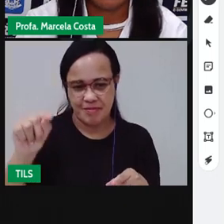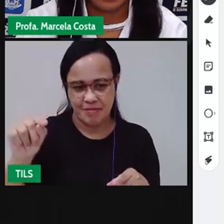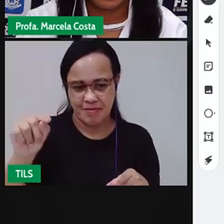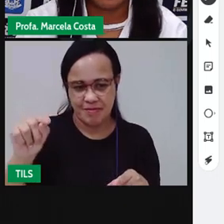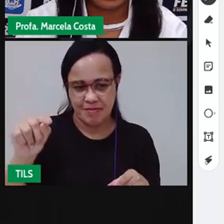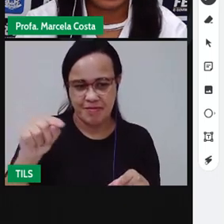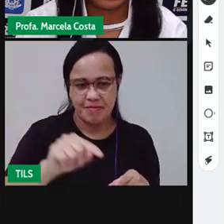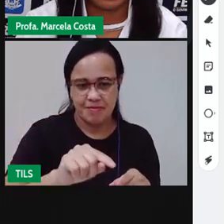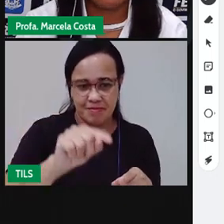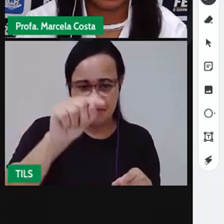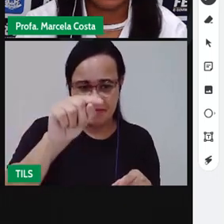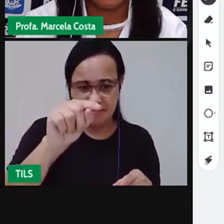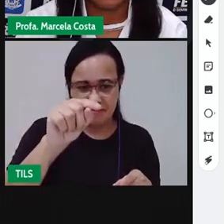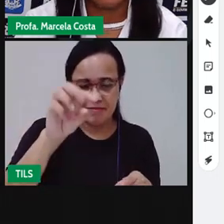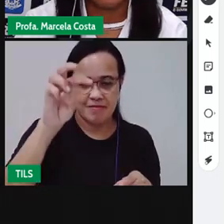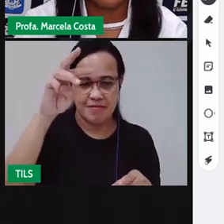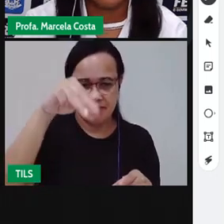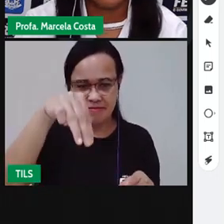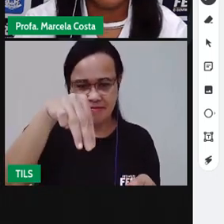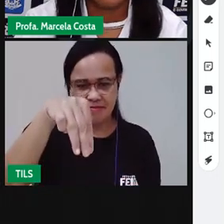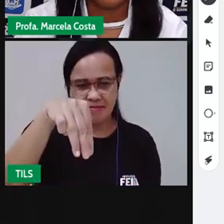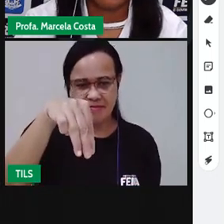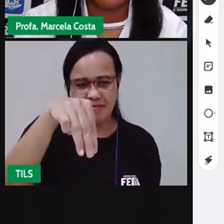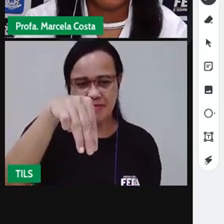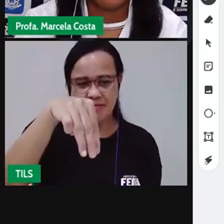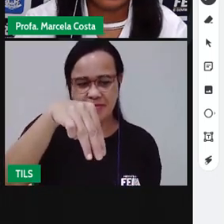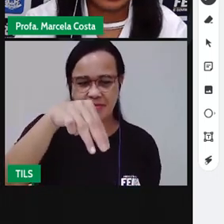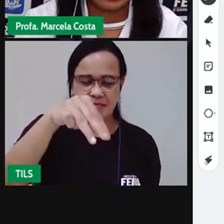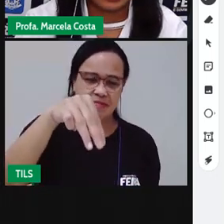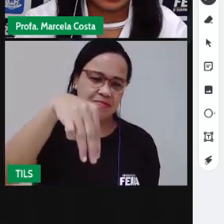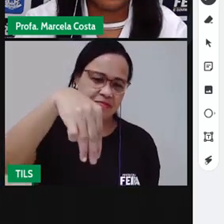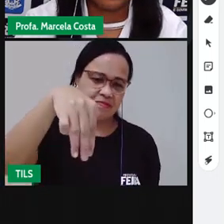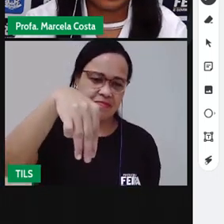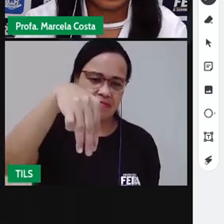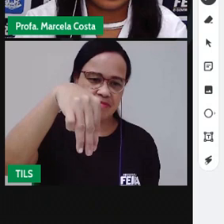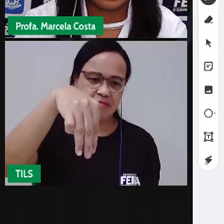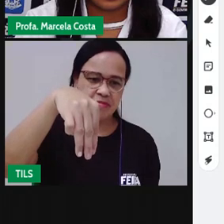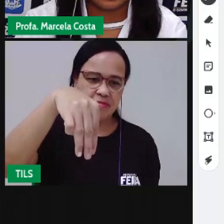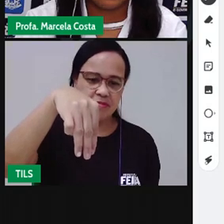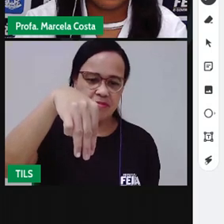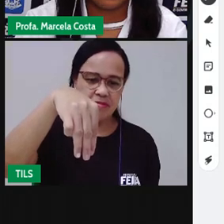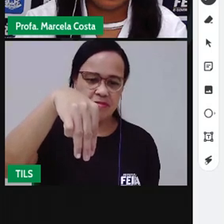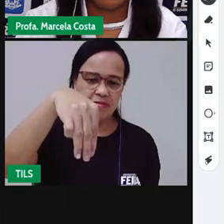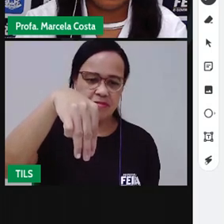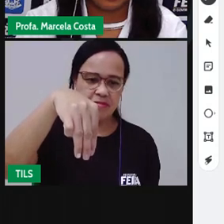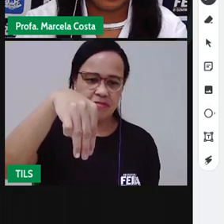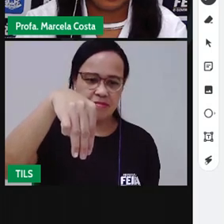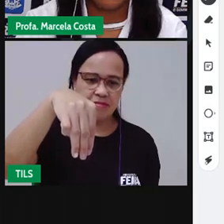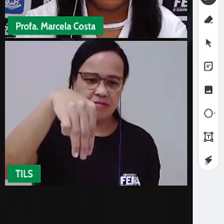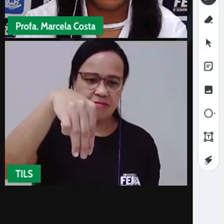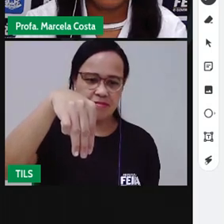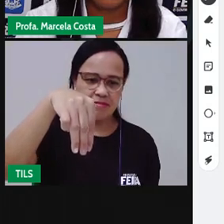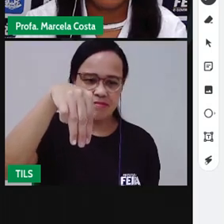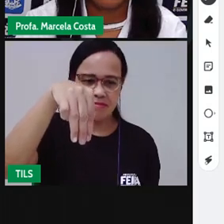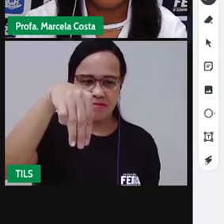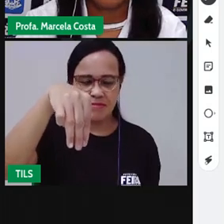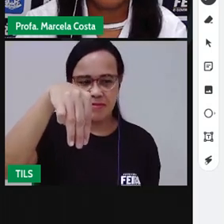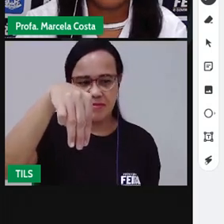de baixo para cima. Outro traçado reto, descendo para o meio.